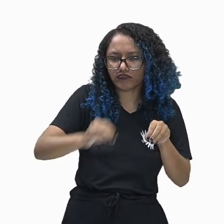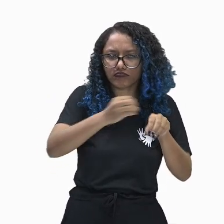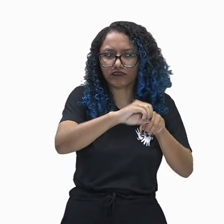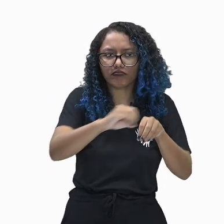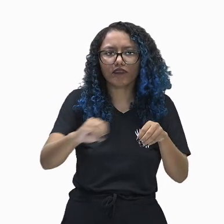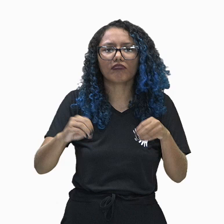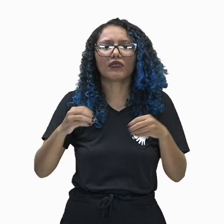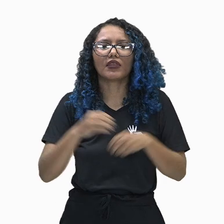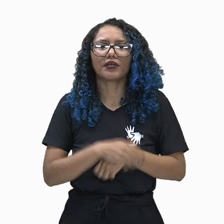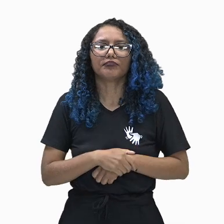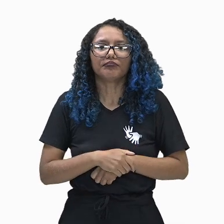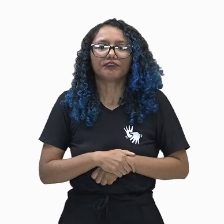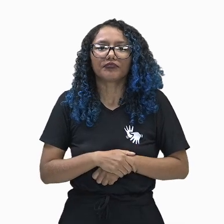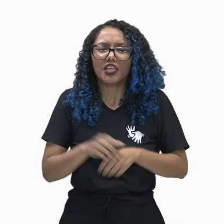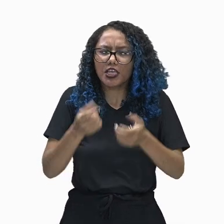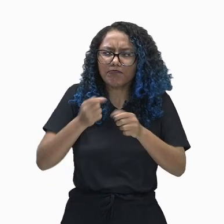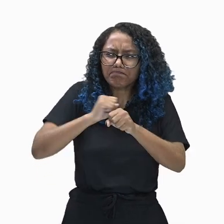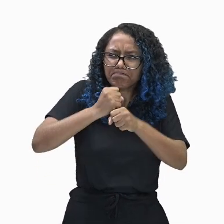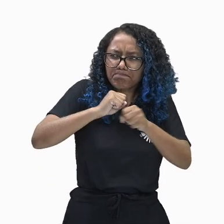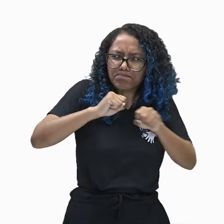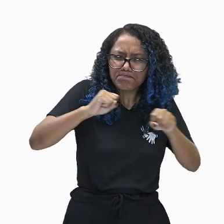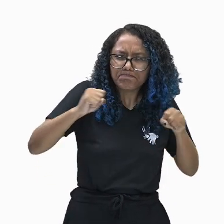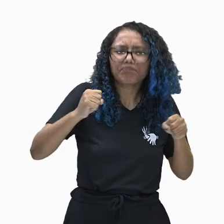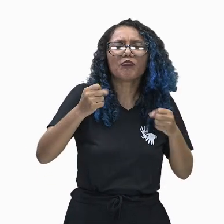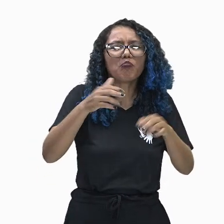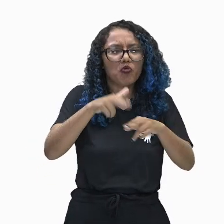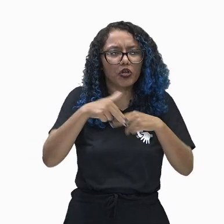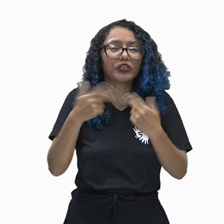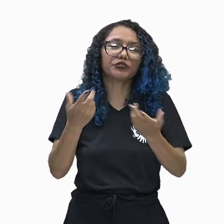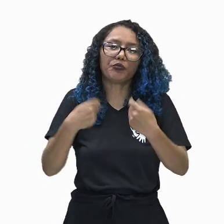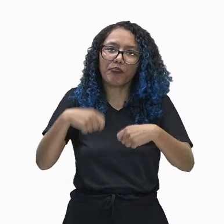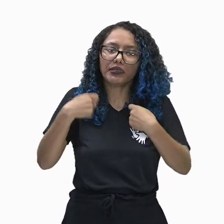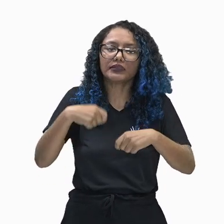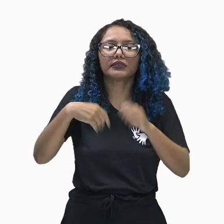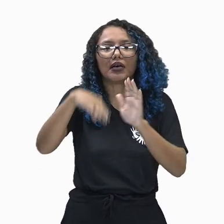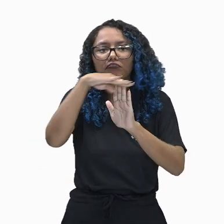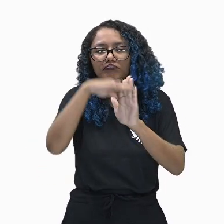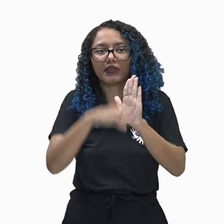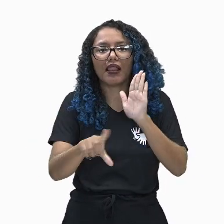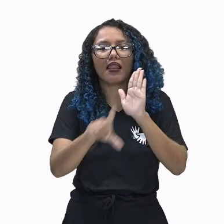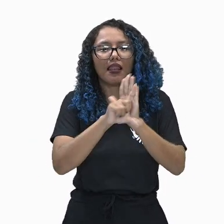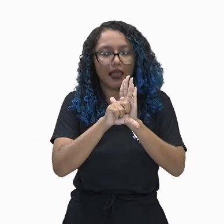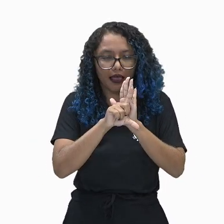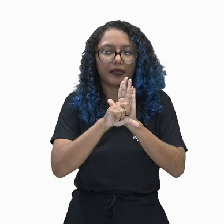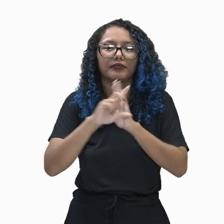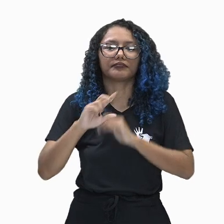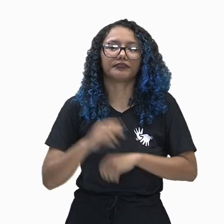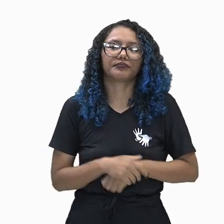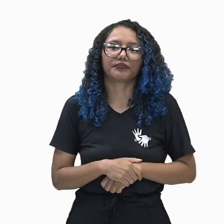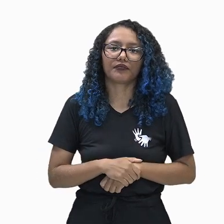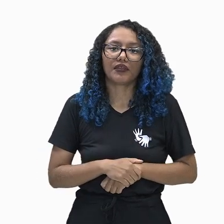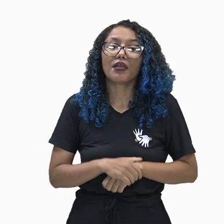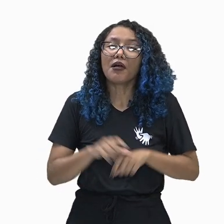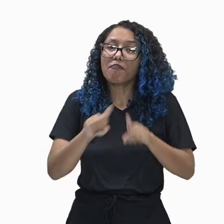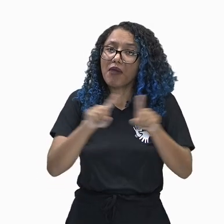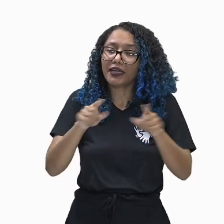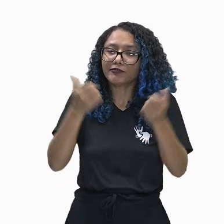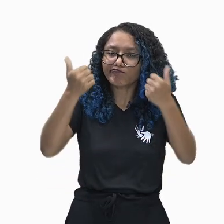pelo Código de Amurabi. Quando entraram em declínio, a região foi invadida pelos